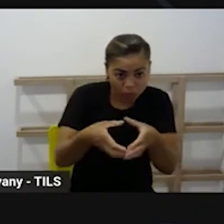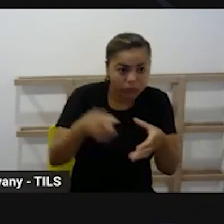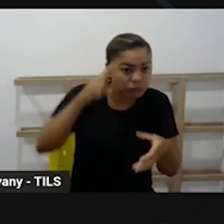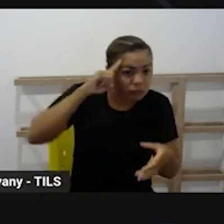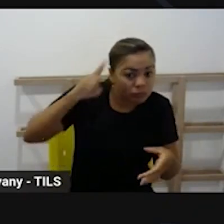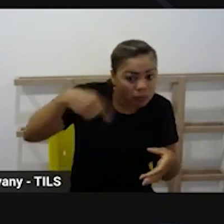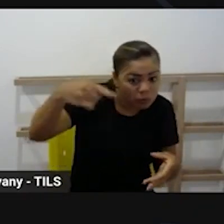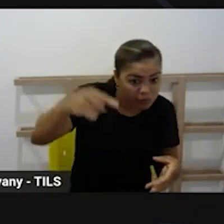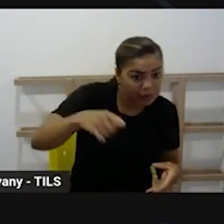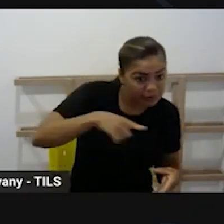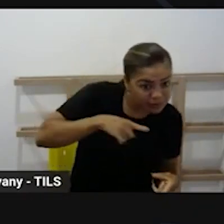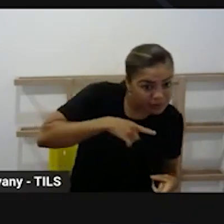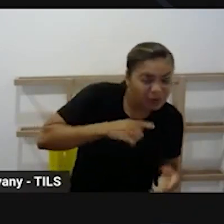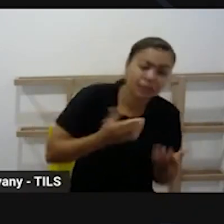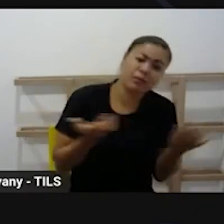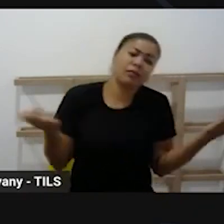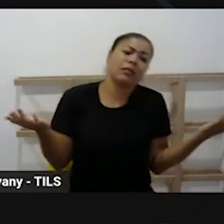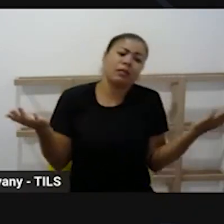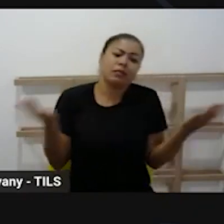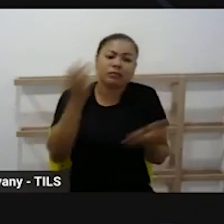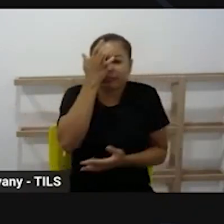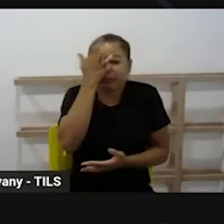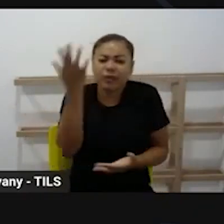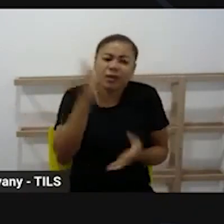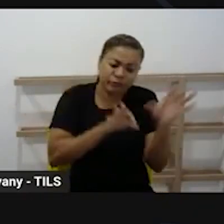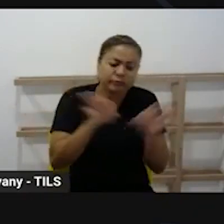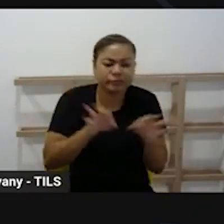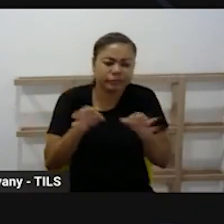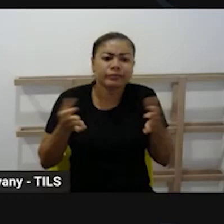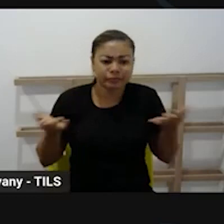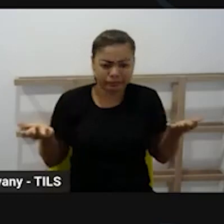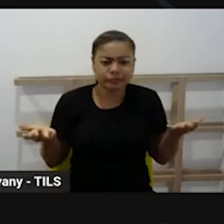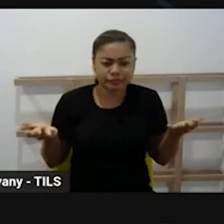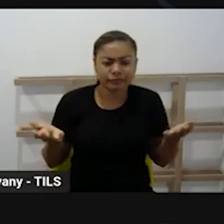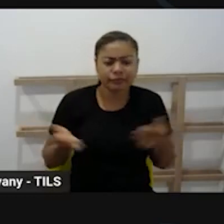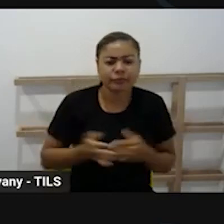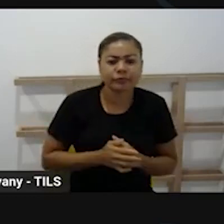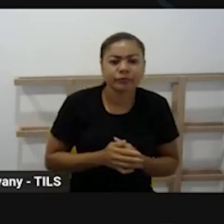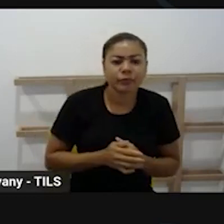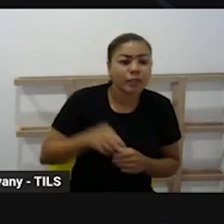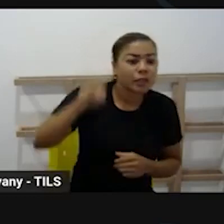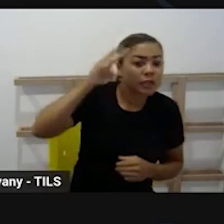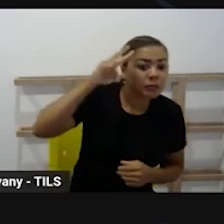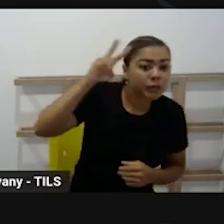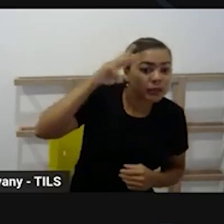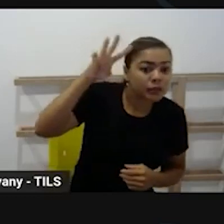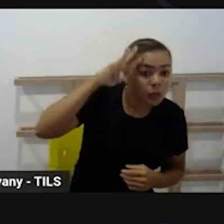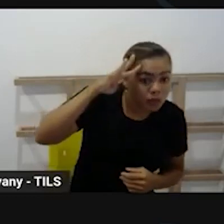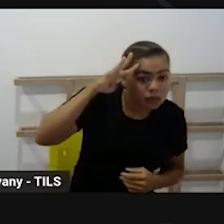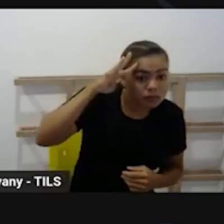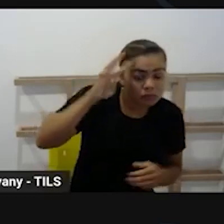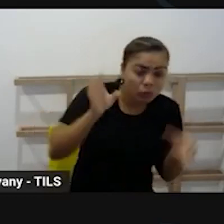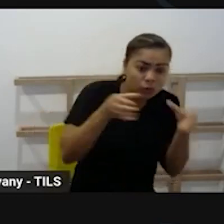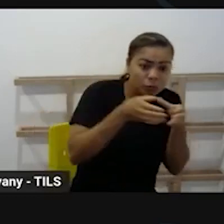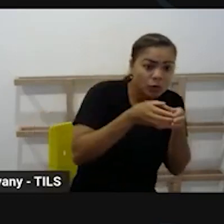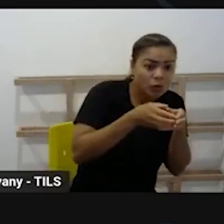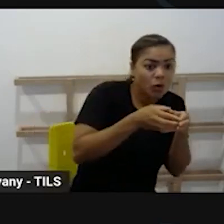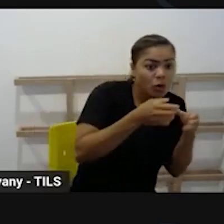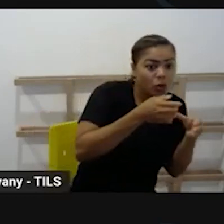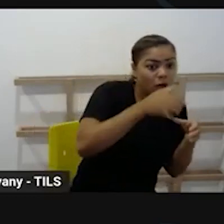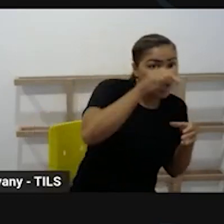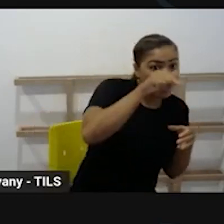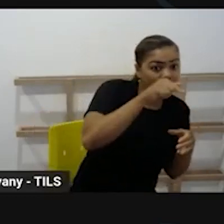pro professor F1 e F2 planejar porque se eu tô três dias seguidos segunda, terça e quarta eu sou F1 aí eu vou